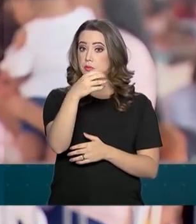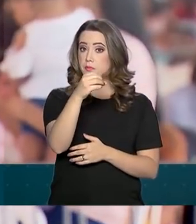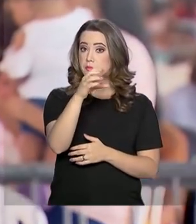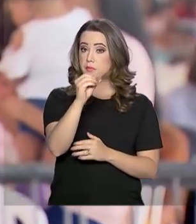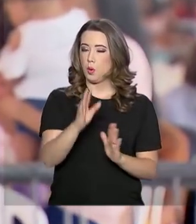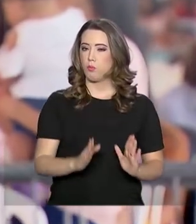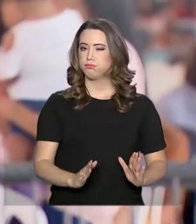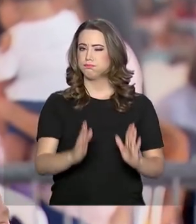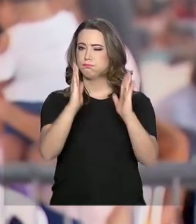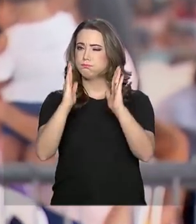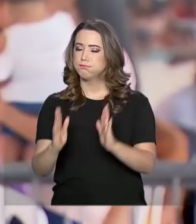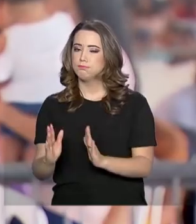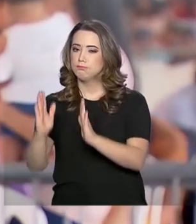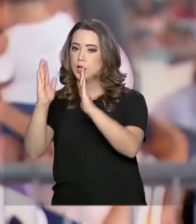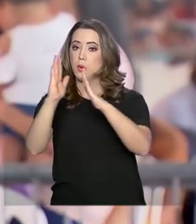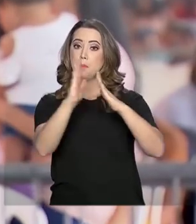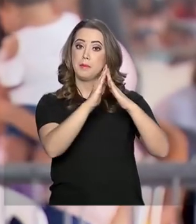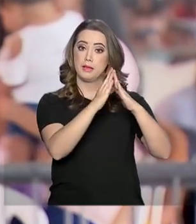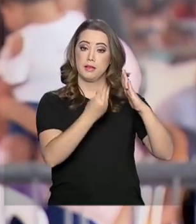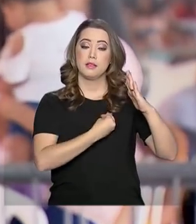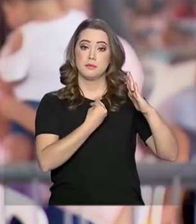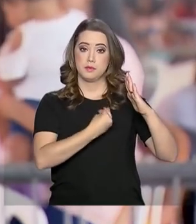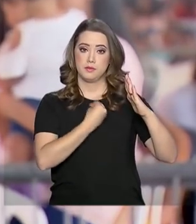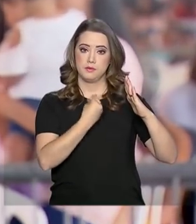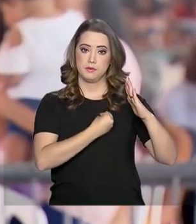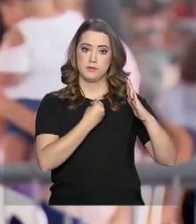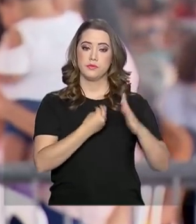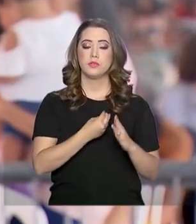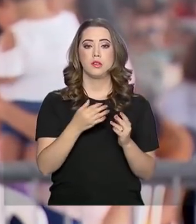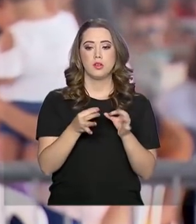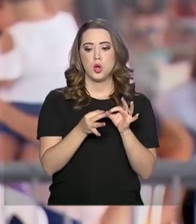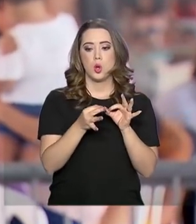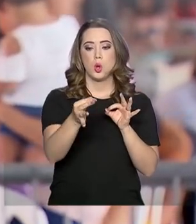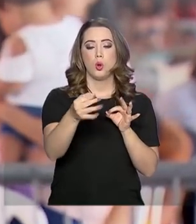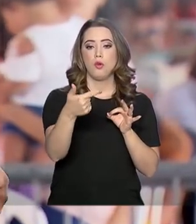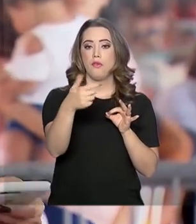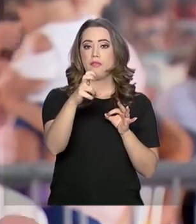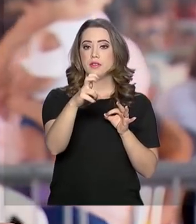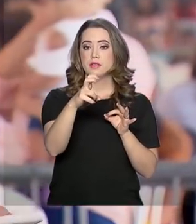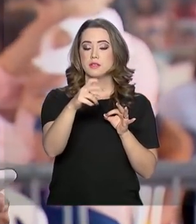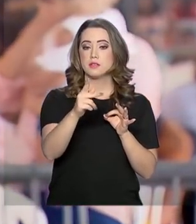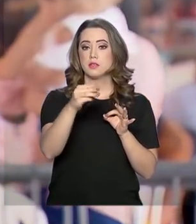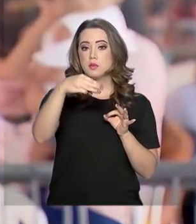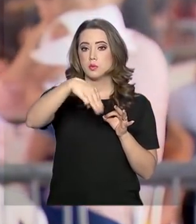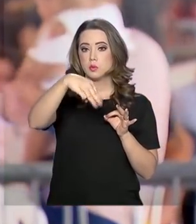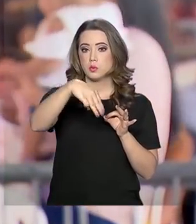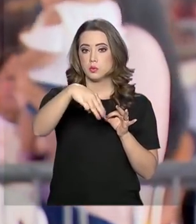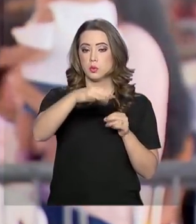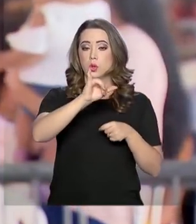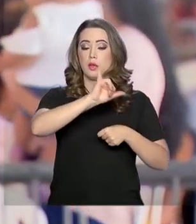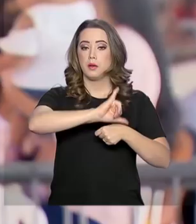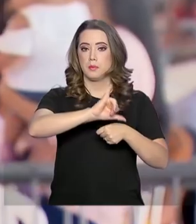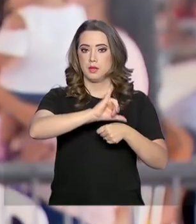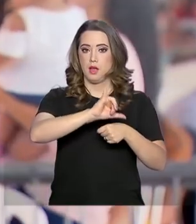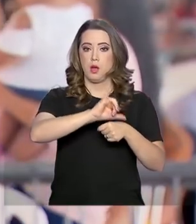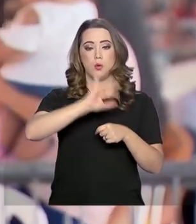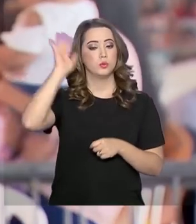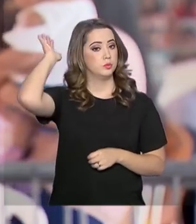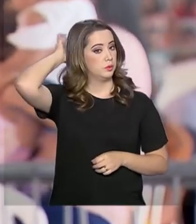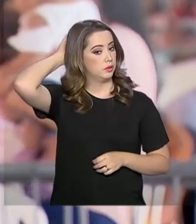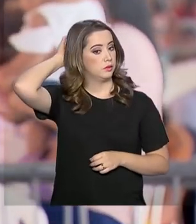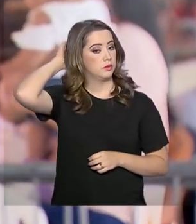programa Minha Casa Minha Vida, a 25 quilômetros do centro de Belém. Esse residencial fica a 25 quilômetros do centro e esses